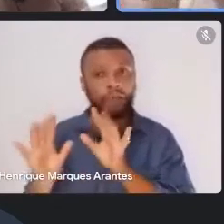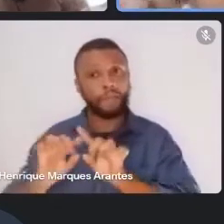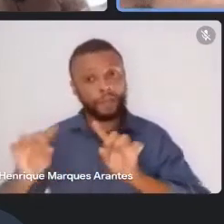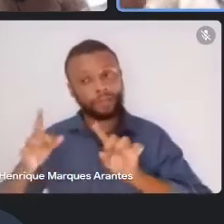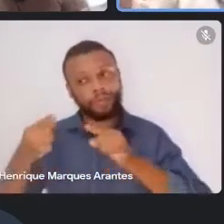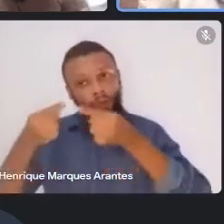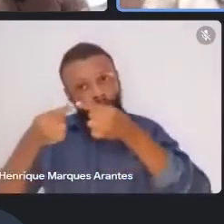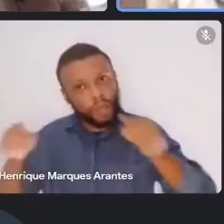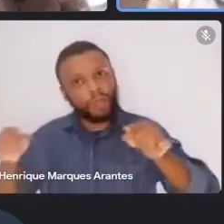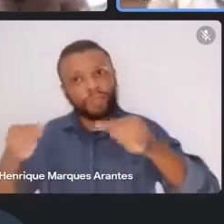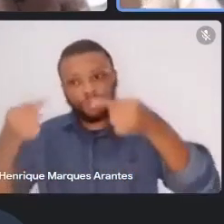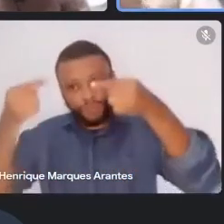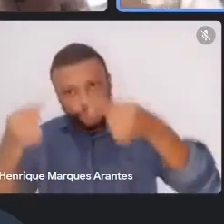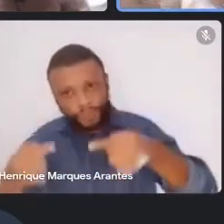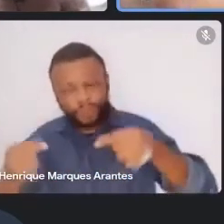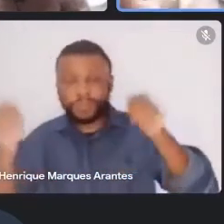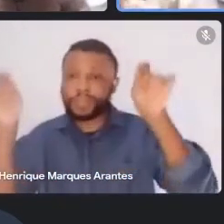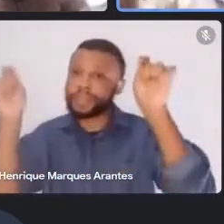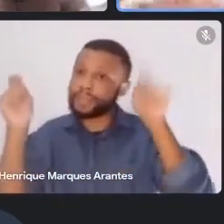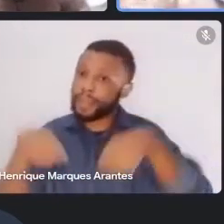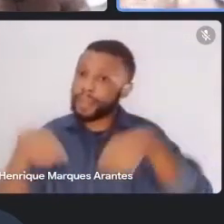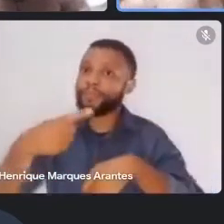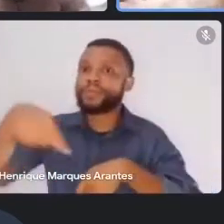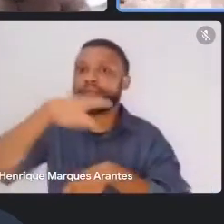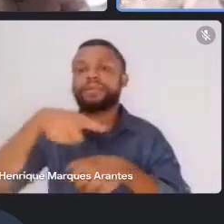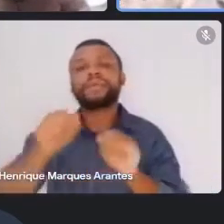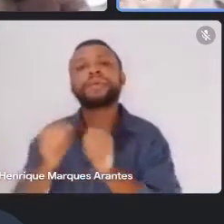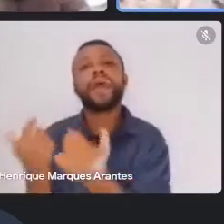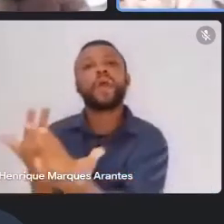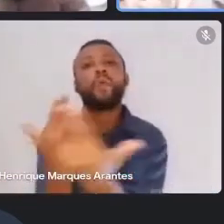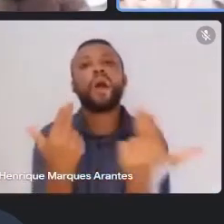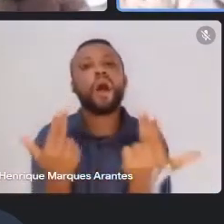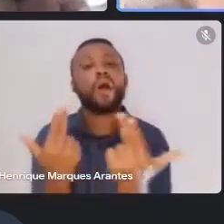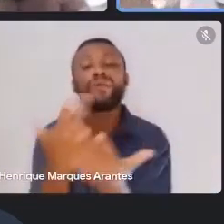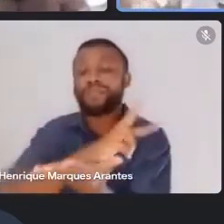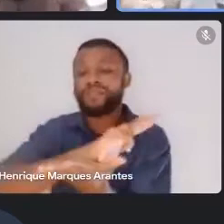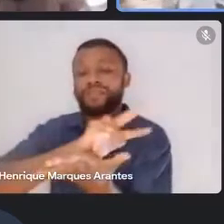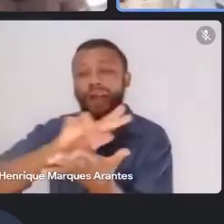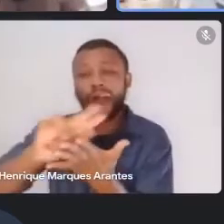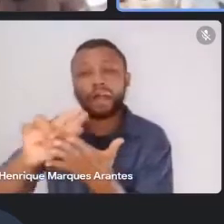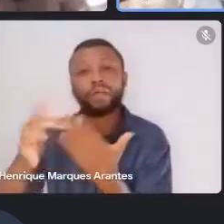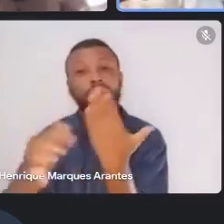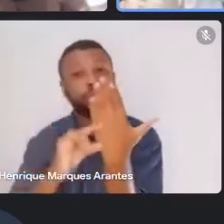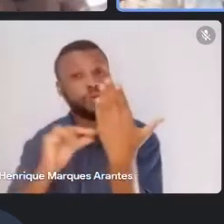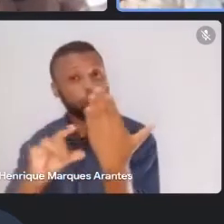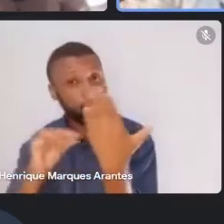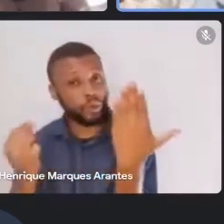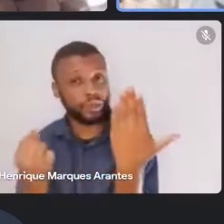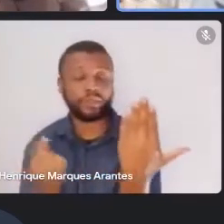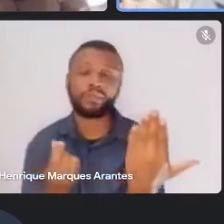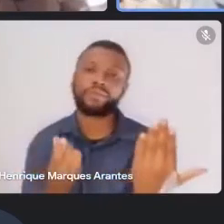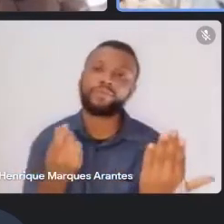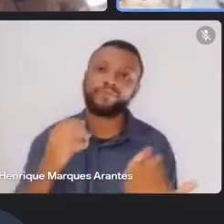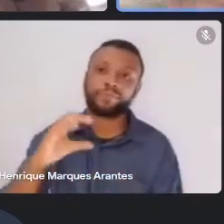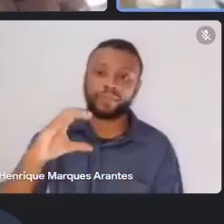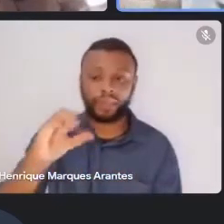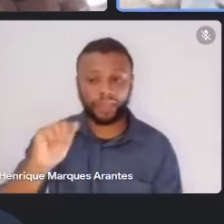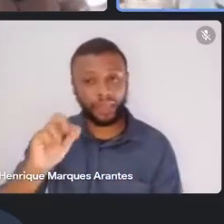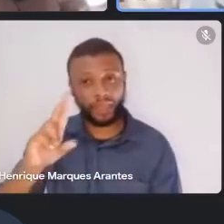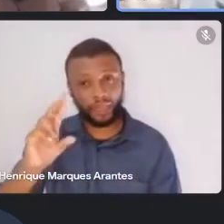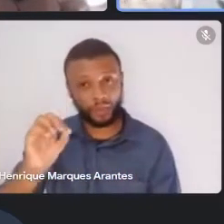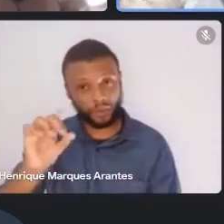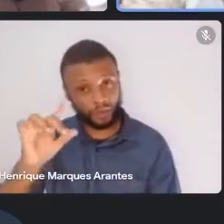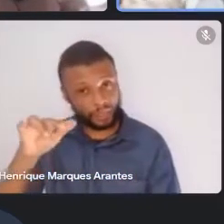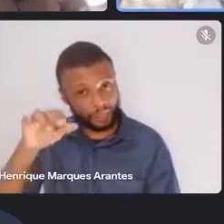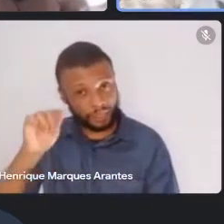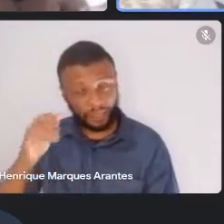o Mário de Andrade, Gilberto Freire, Sérgio Borco de Holanda, as mulheres também, Carolina de Jesus, Raquel